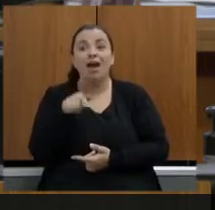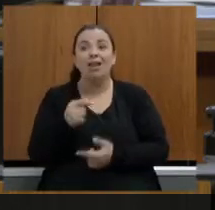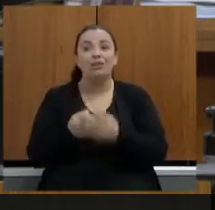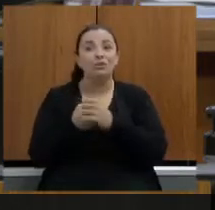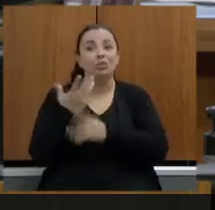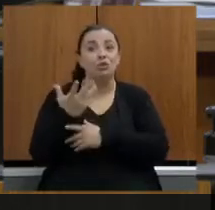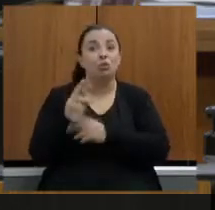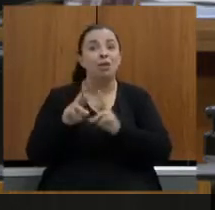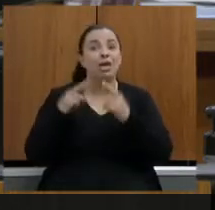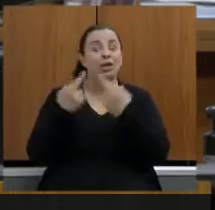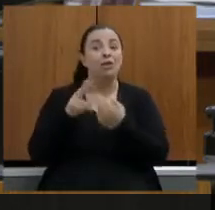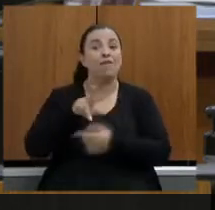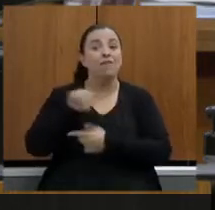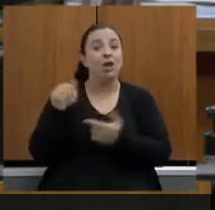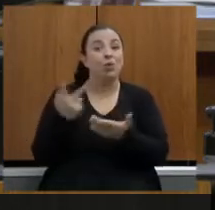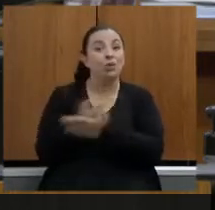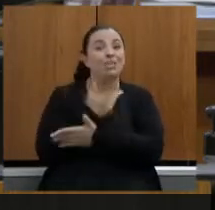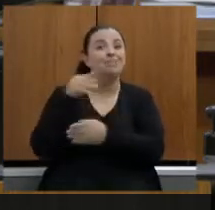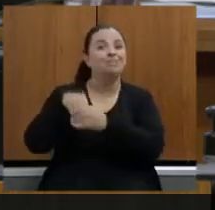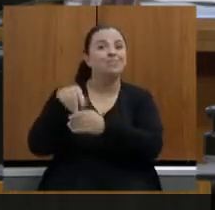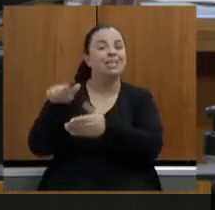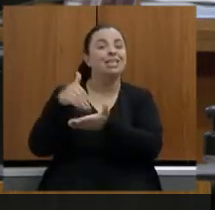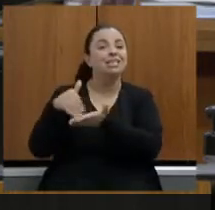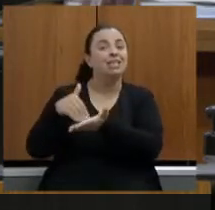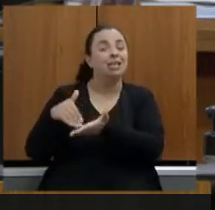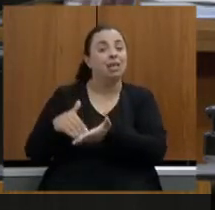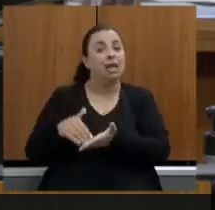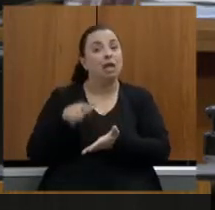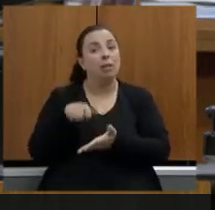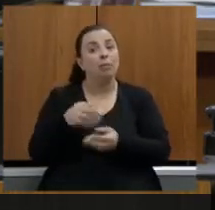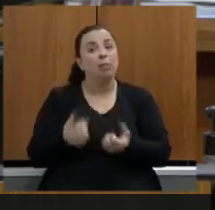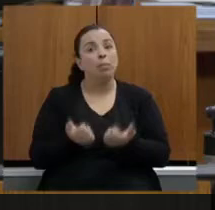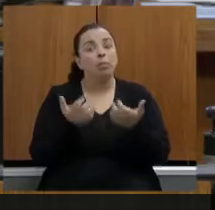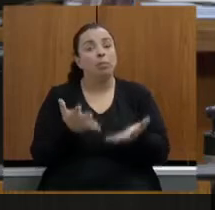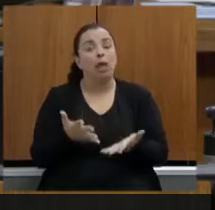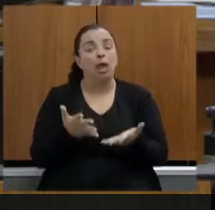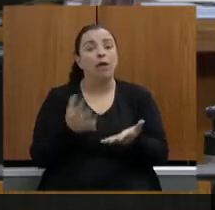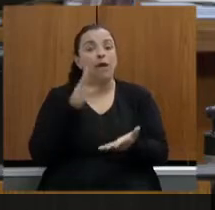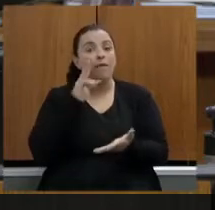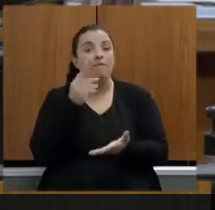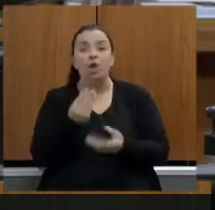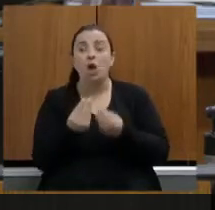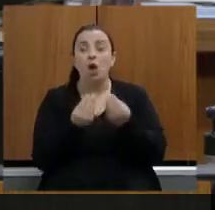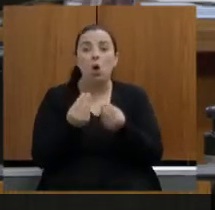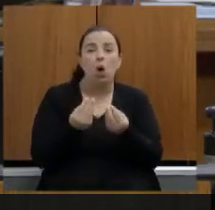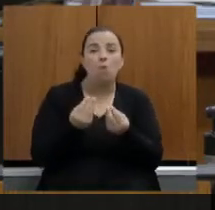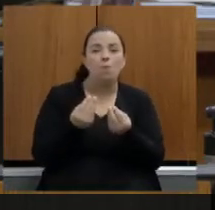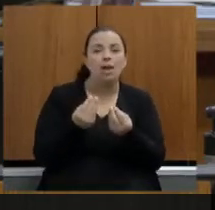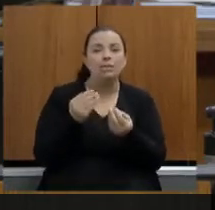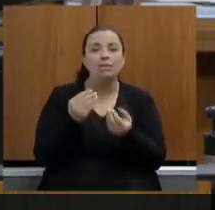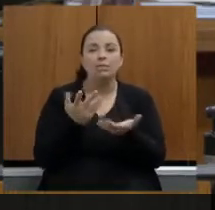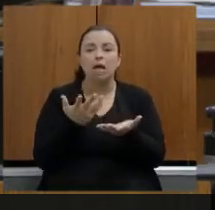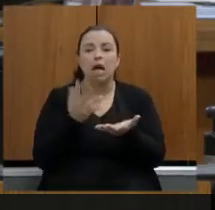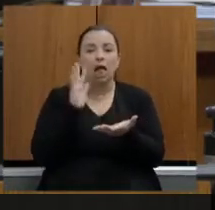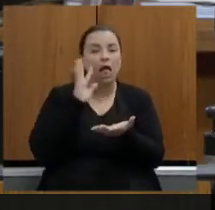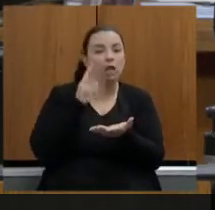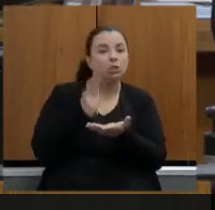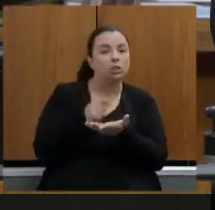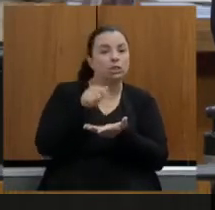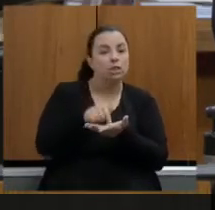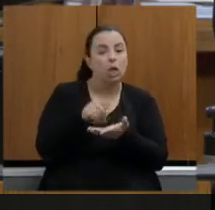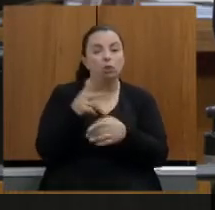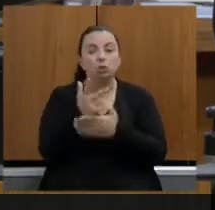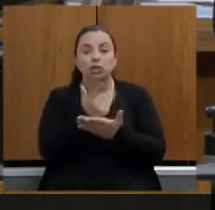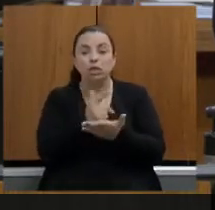realizada na secretaria para que possa ver se uma dessas alternativas estarão de